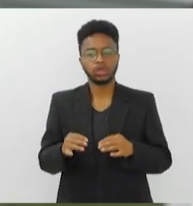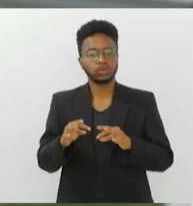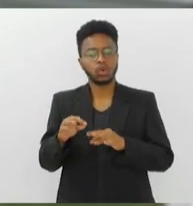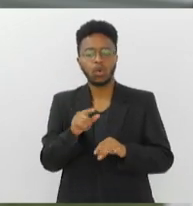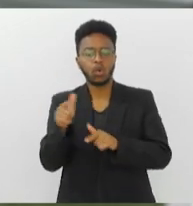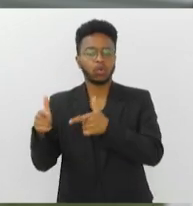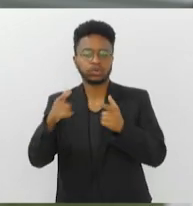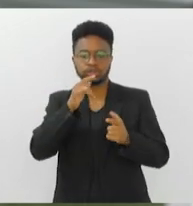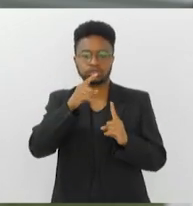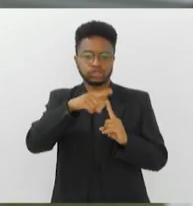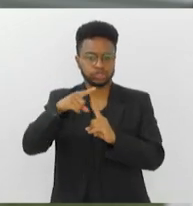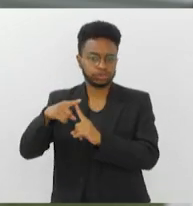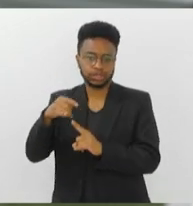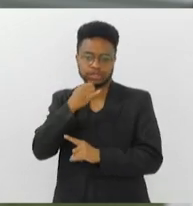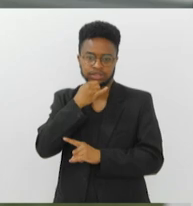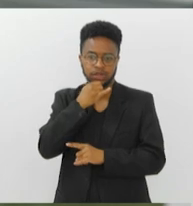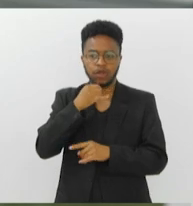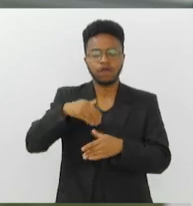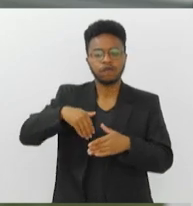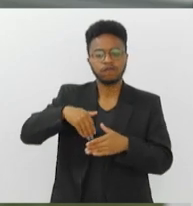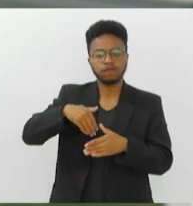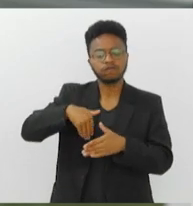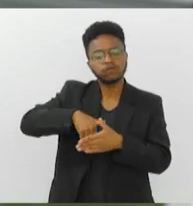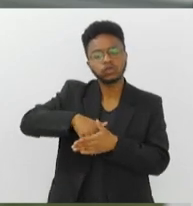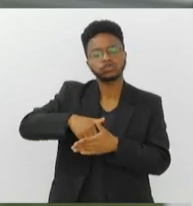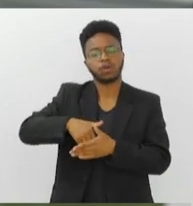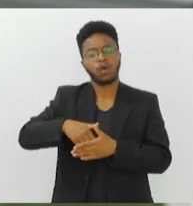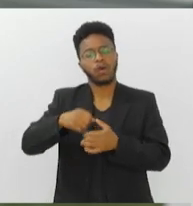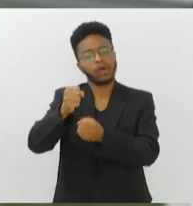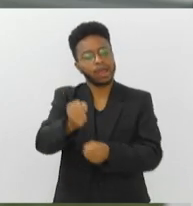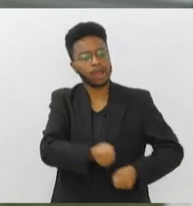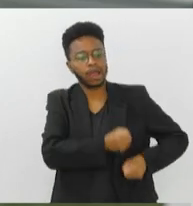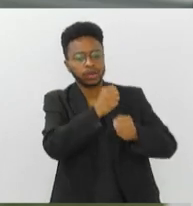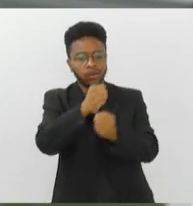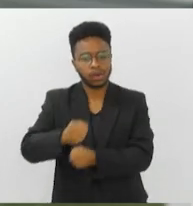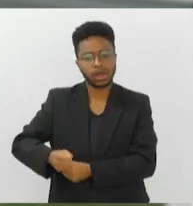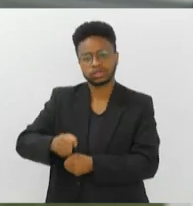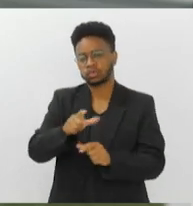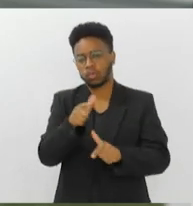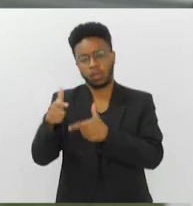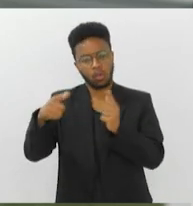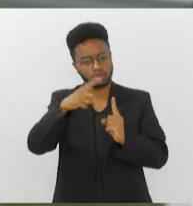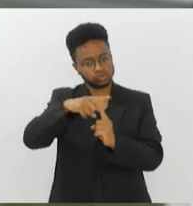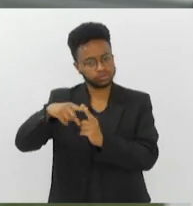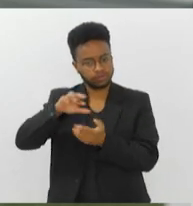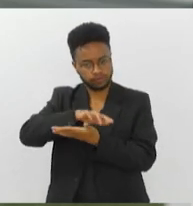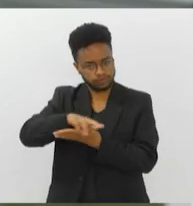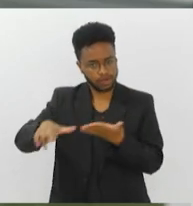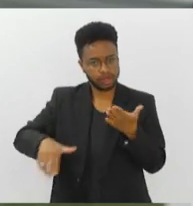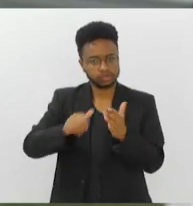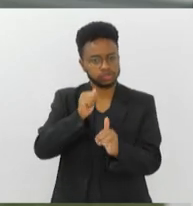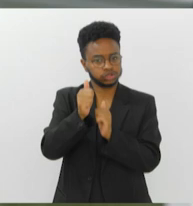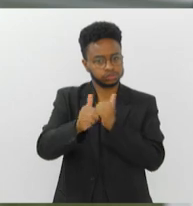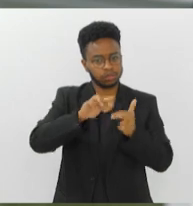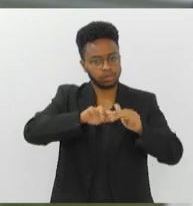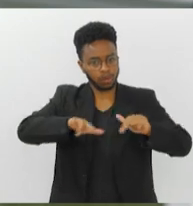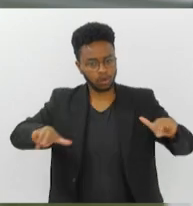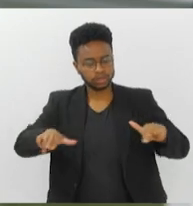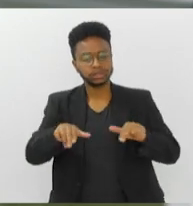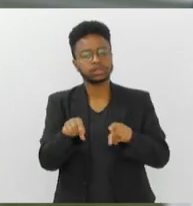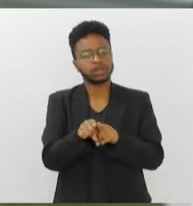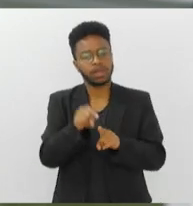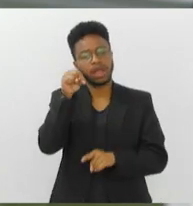futebol de cinco, como taekwondo, canoagem, triatlo, enfim, diversos outros esportes que o Brasil também